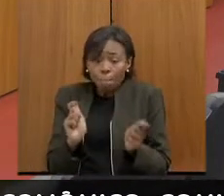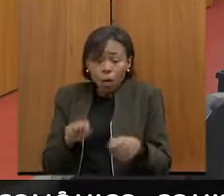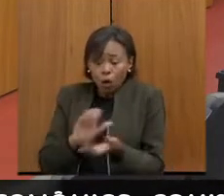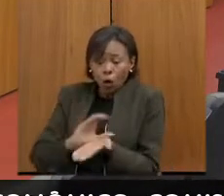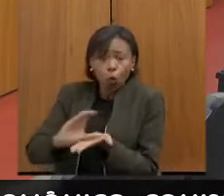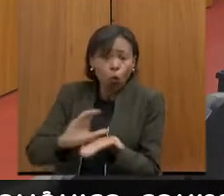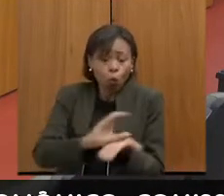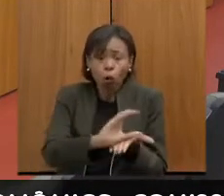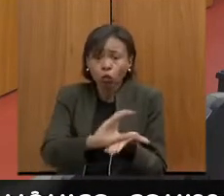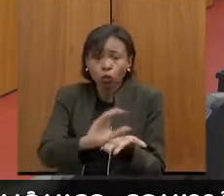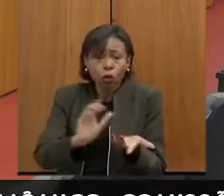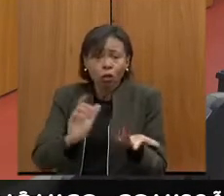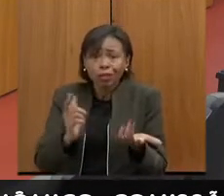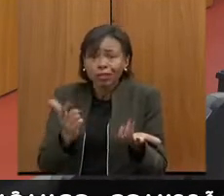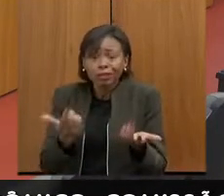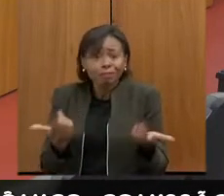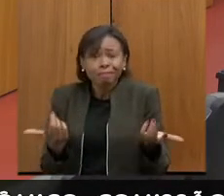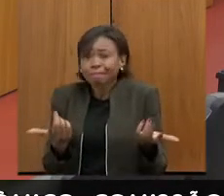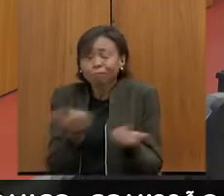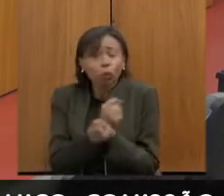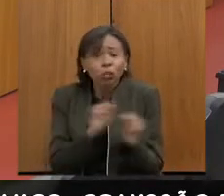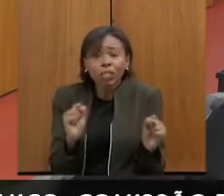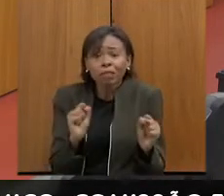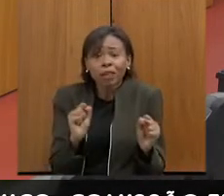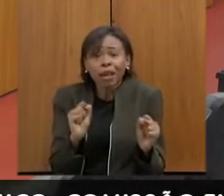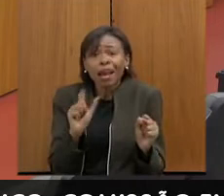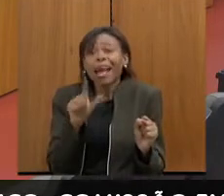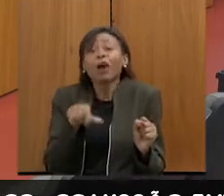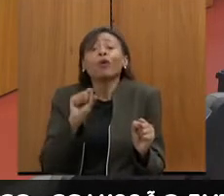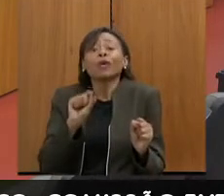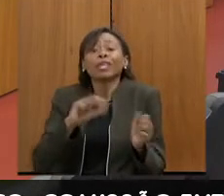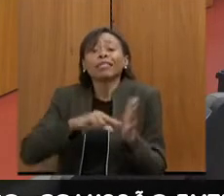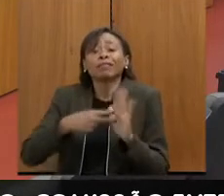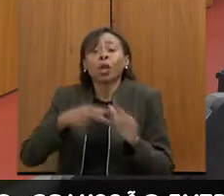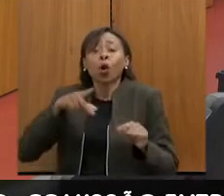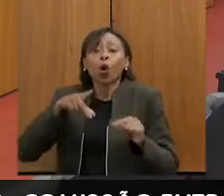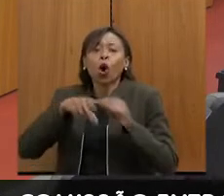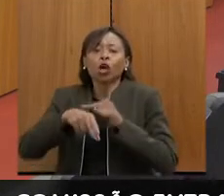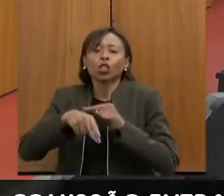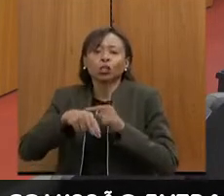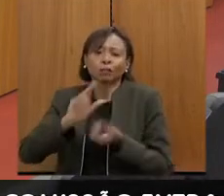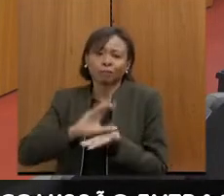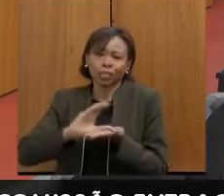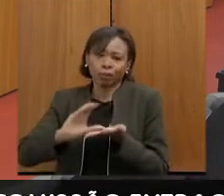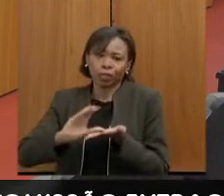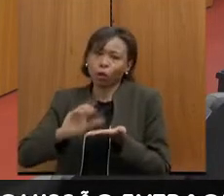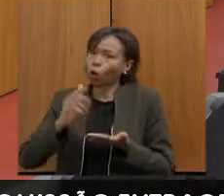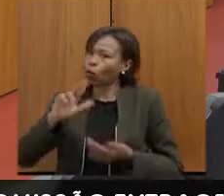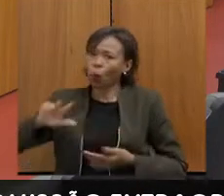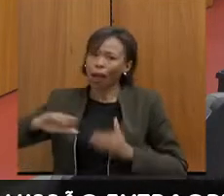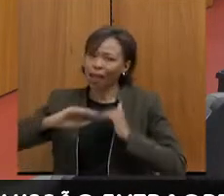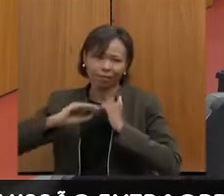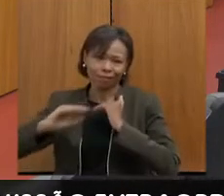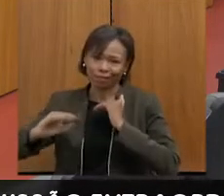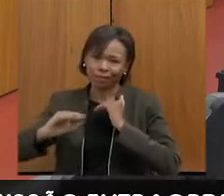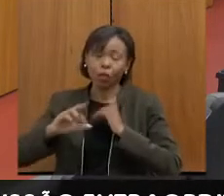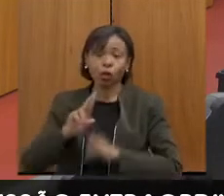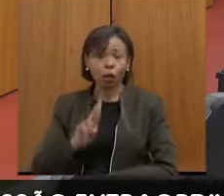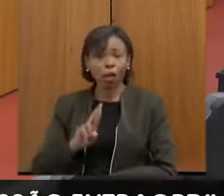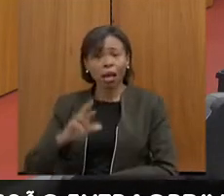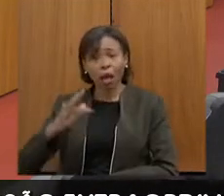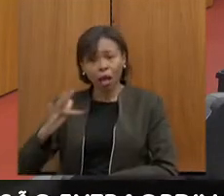recurso, aí não é nem congelamento, é corte de investimento. Então, a gente entende que o regime de reparação fiscal, ele traz uma